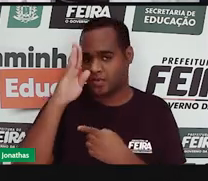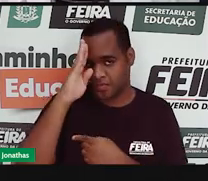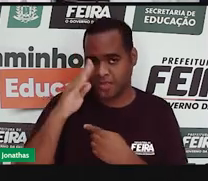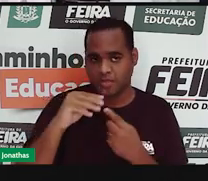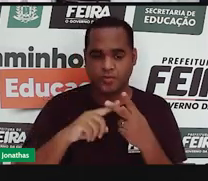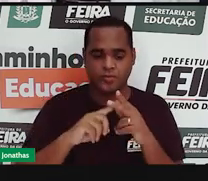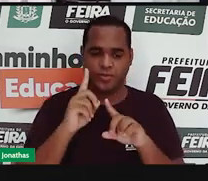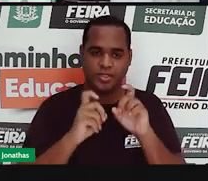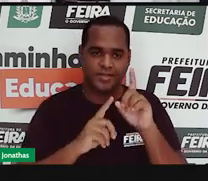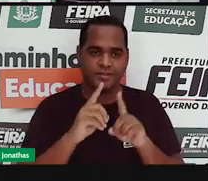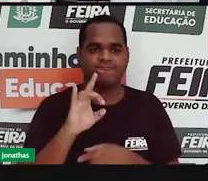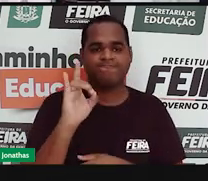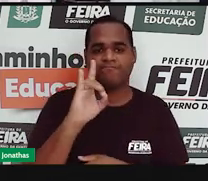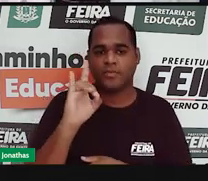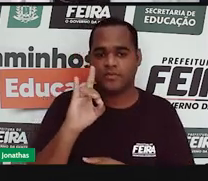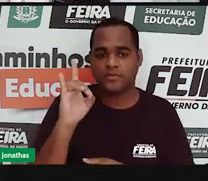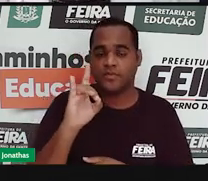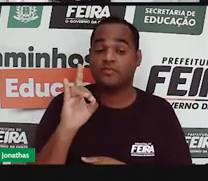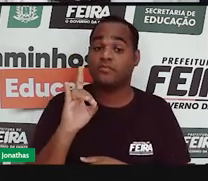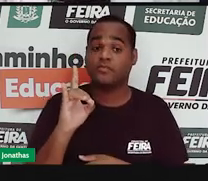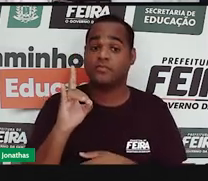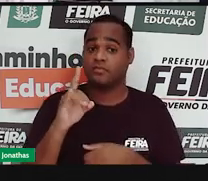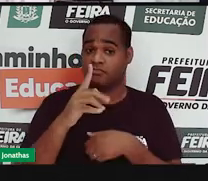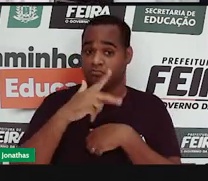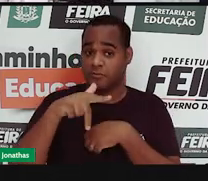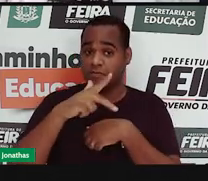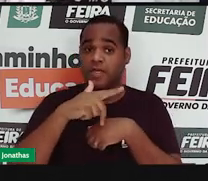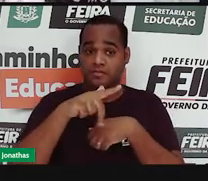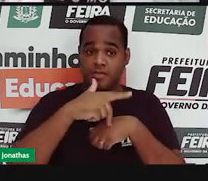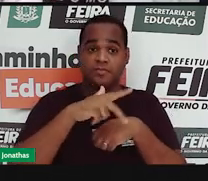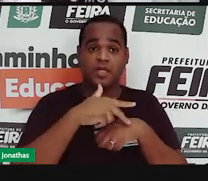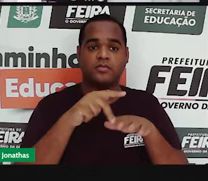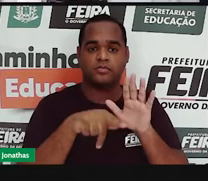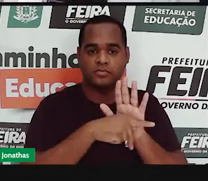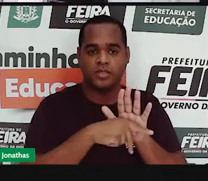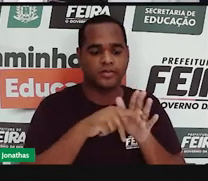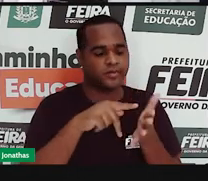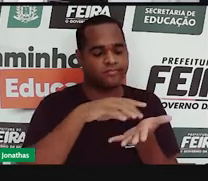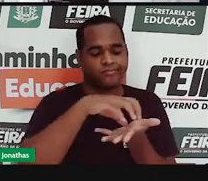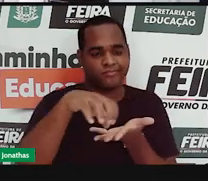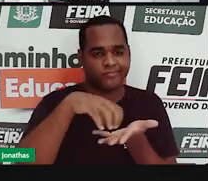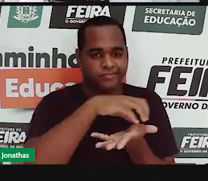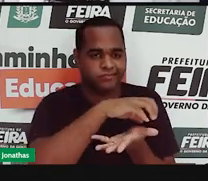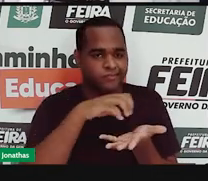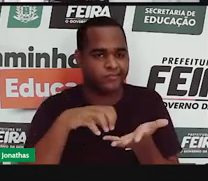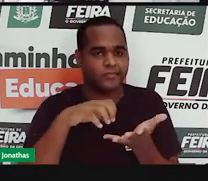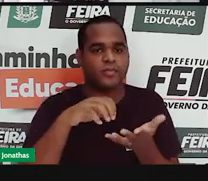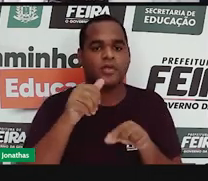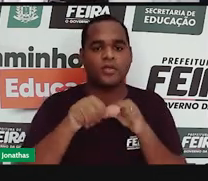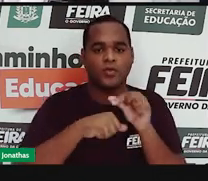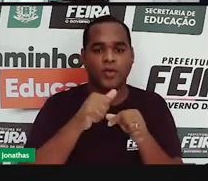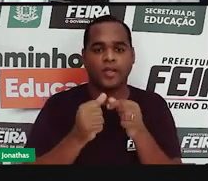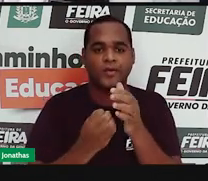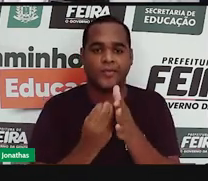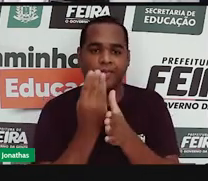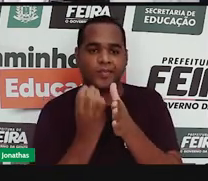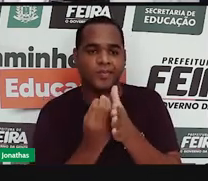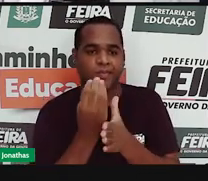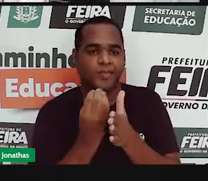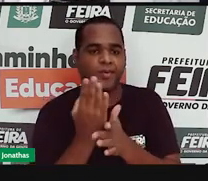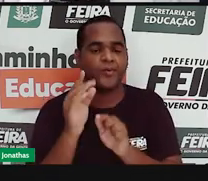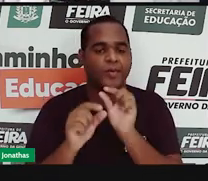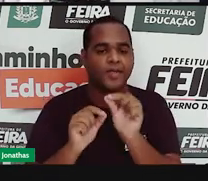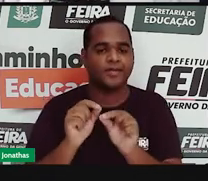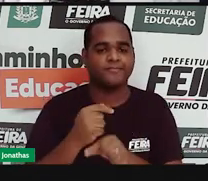Bolívia, eles adotam pela divisão do território e a formação de repúblicas. A